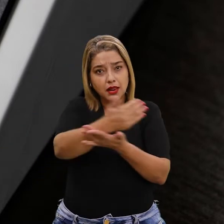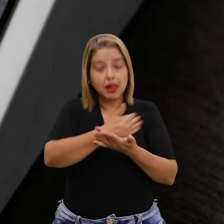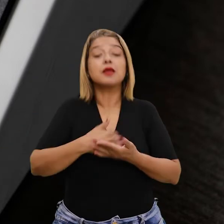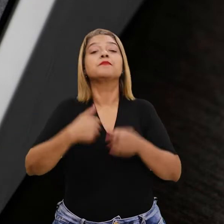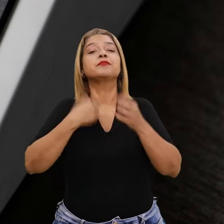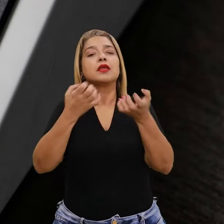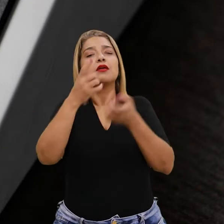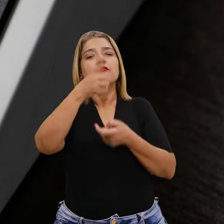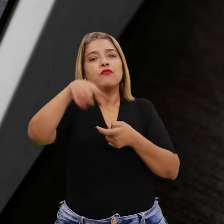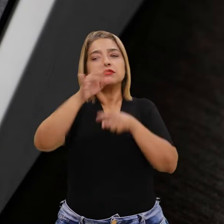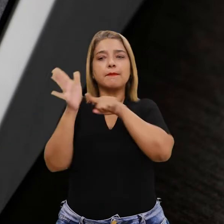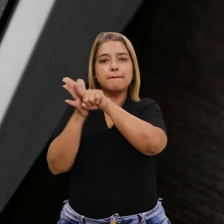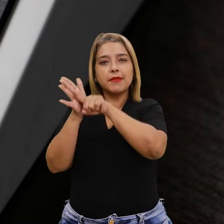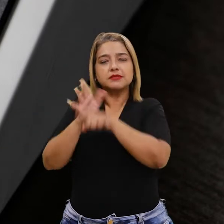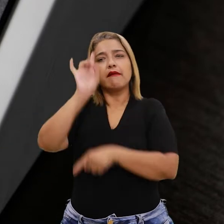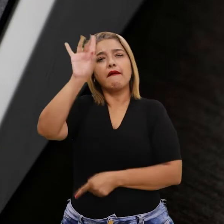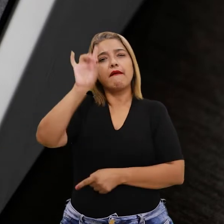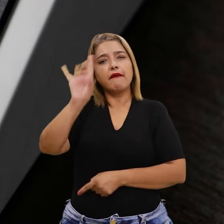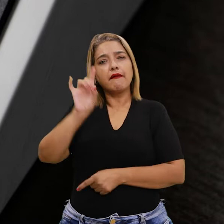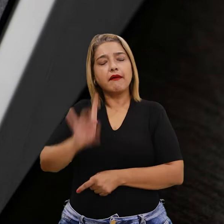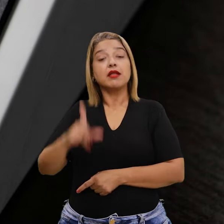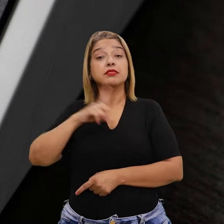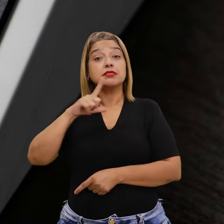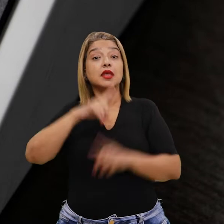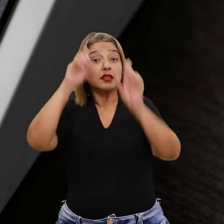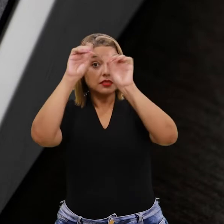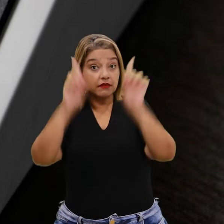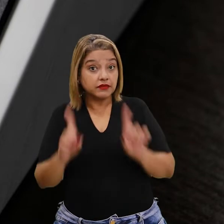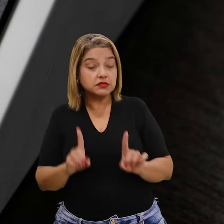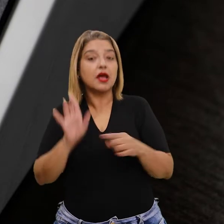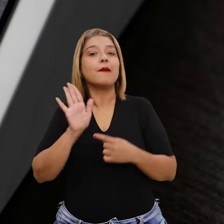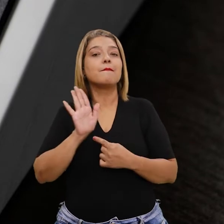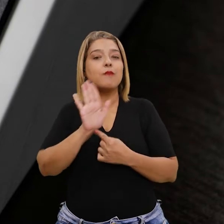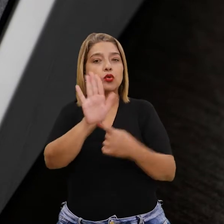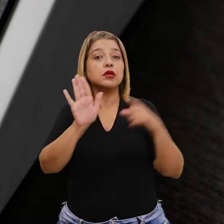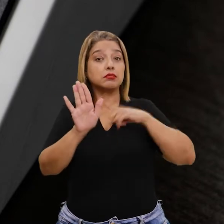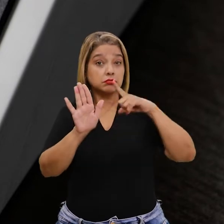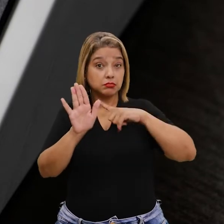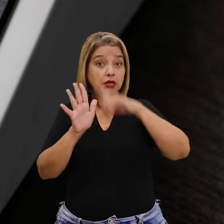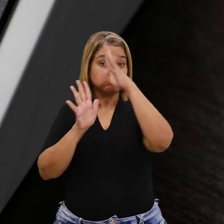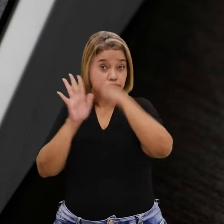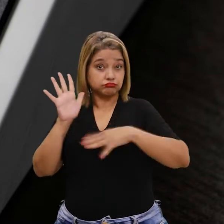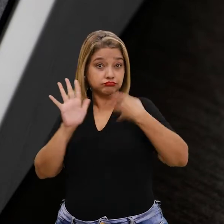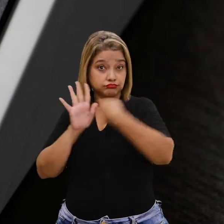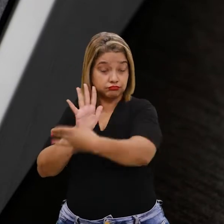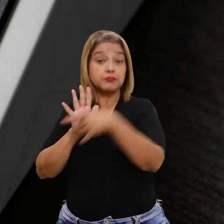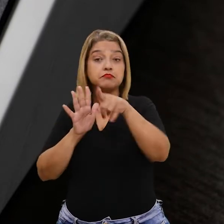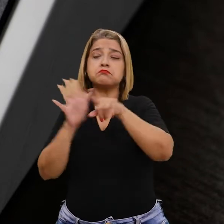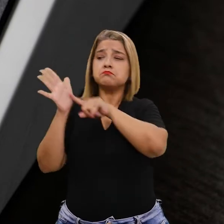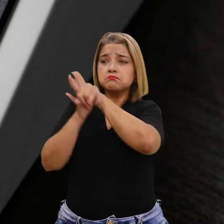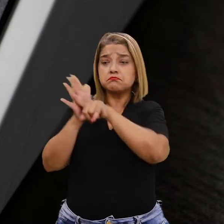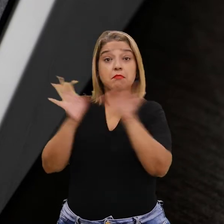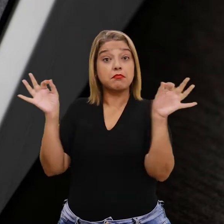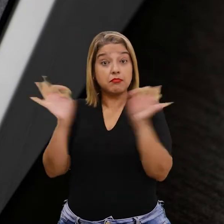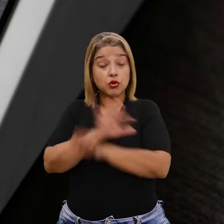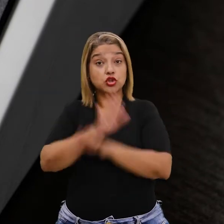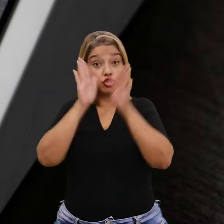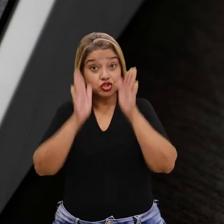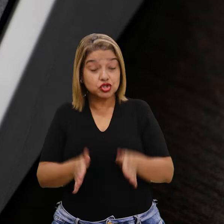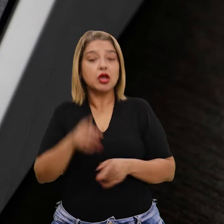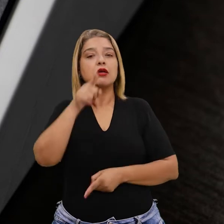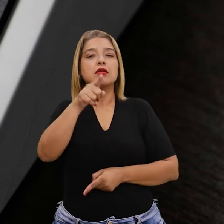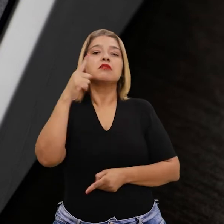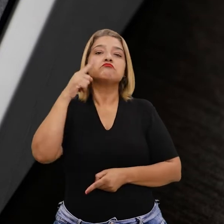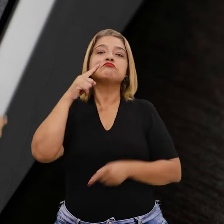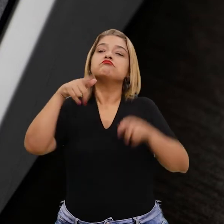eu quero que você pesquise sobre cada tipo de deficiência apresentada na tabela. Depois da pesquisa, ande pelo